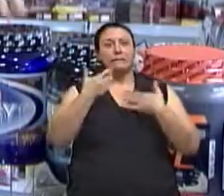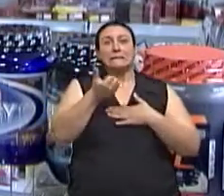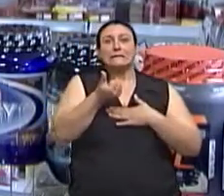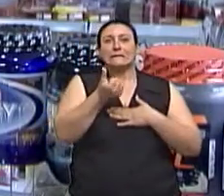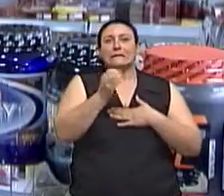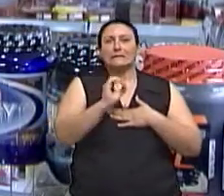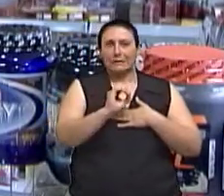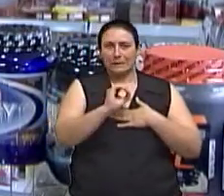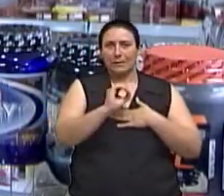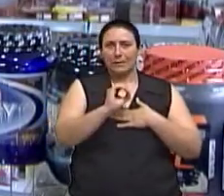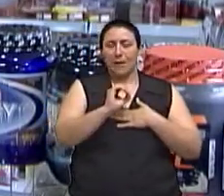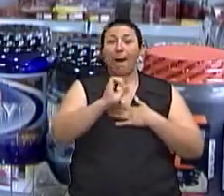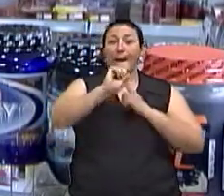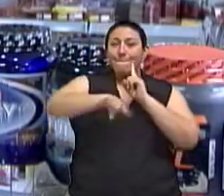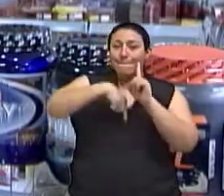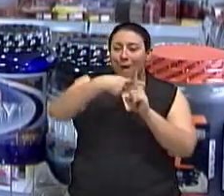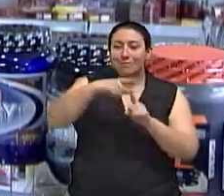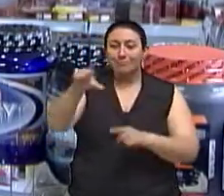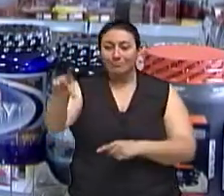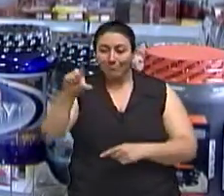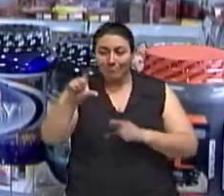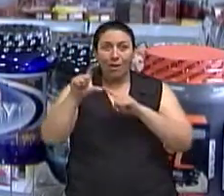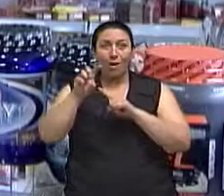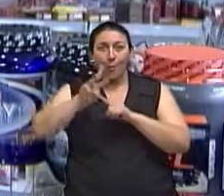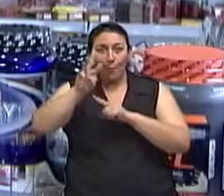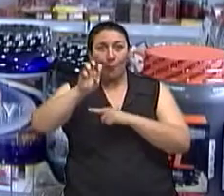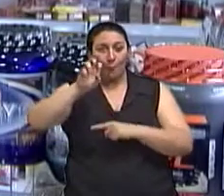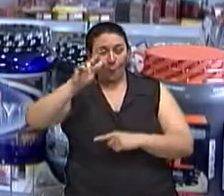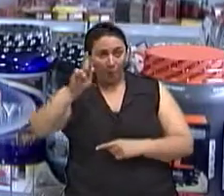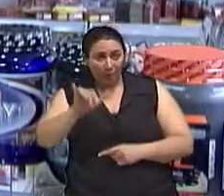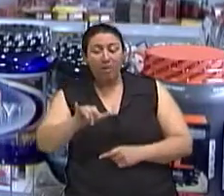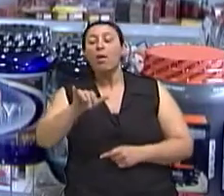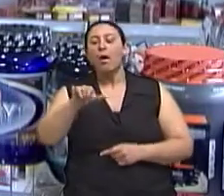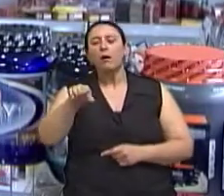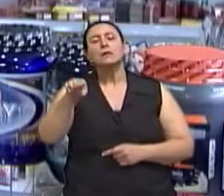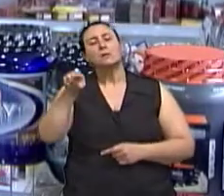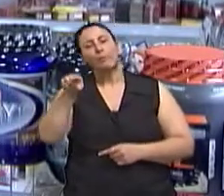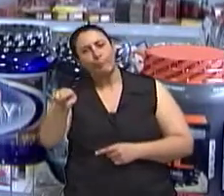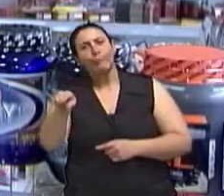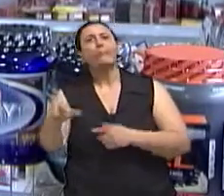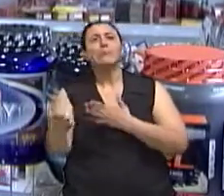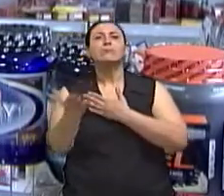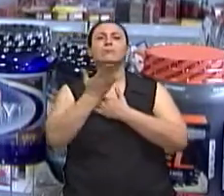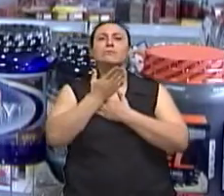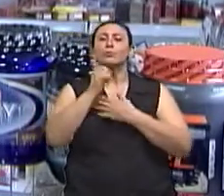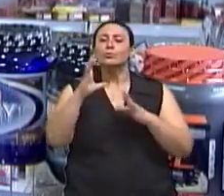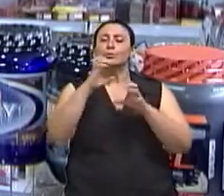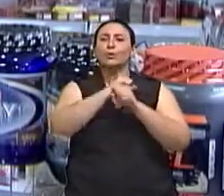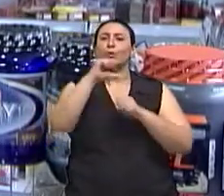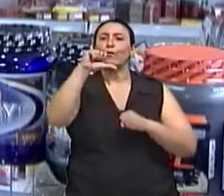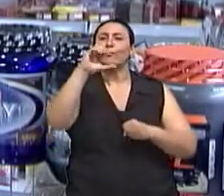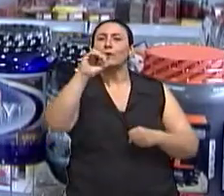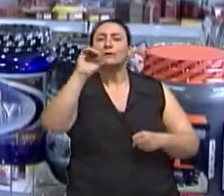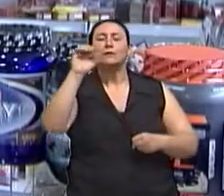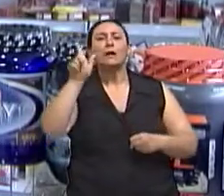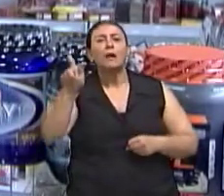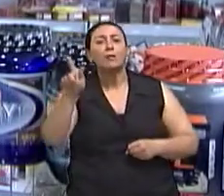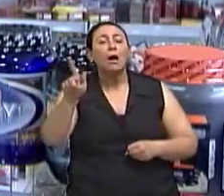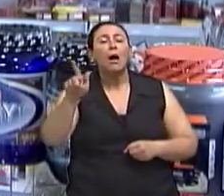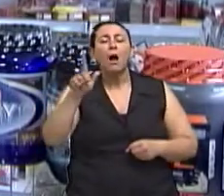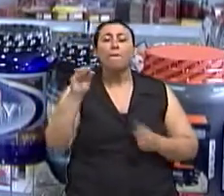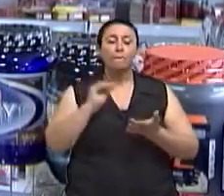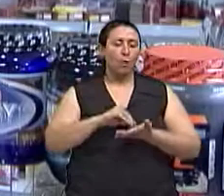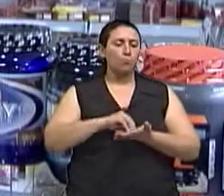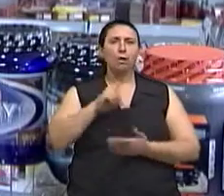um scoop de whey, eu já fecho 90. Falta só 10 gramas que uma barra de proteína, por exemplo, fornece.